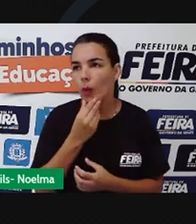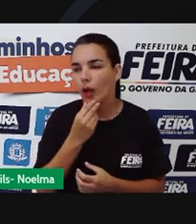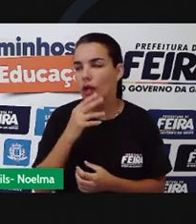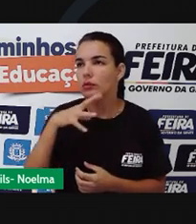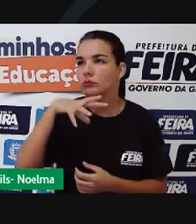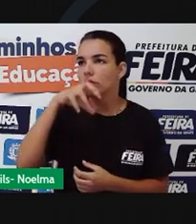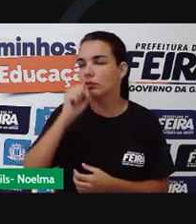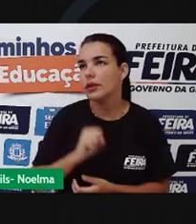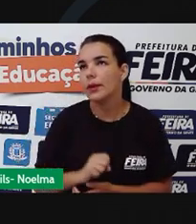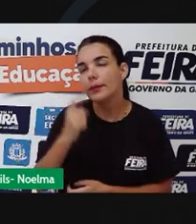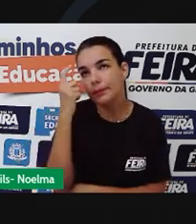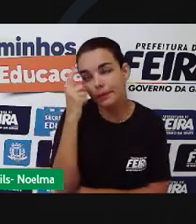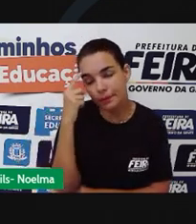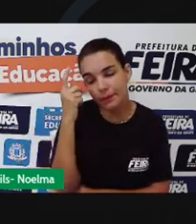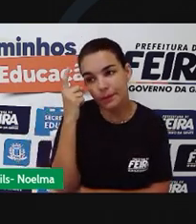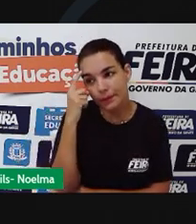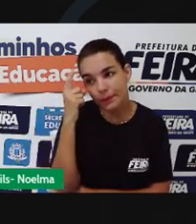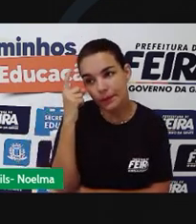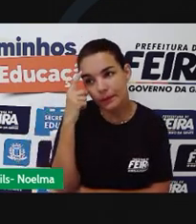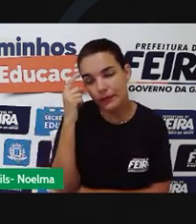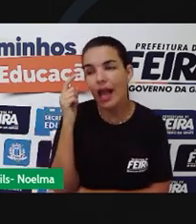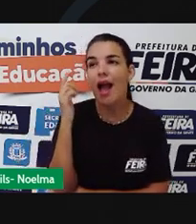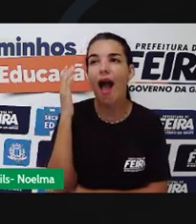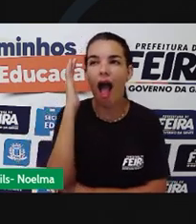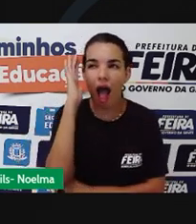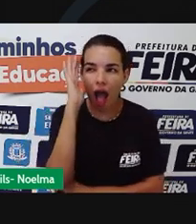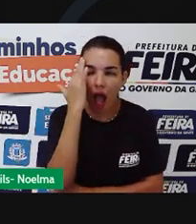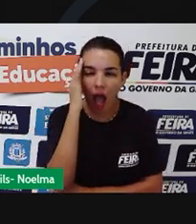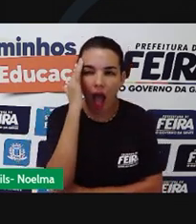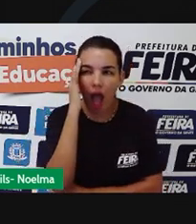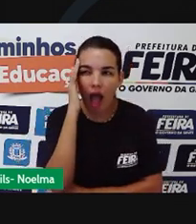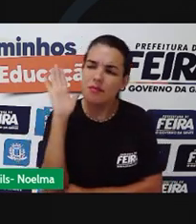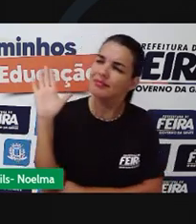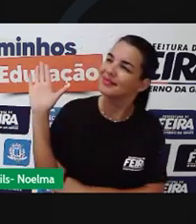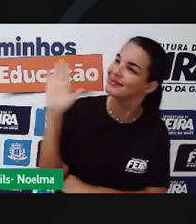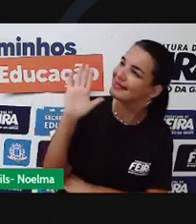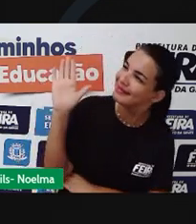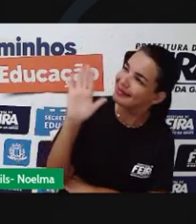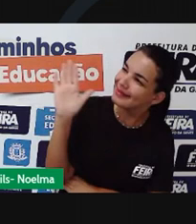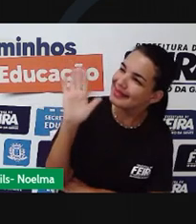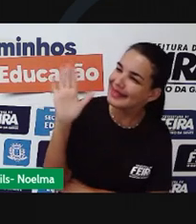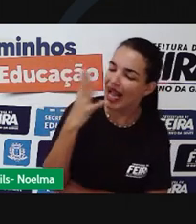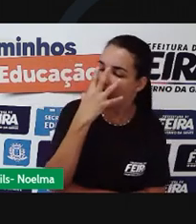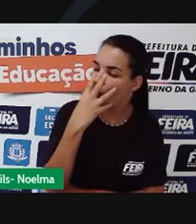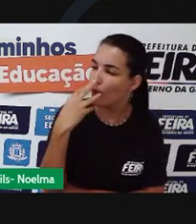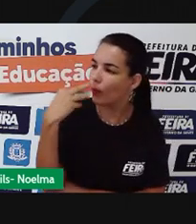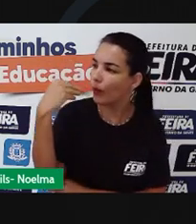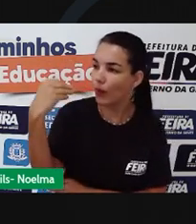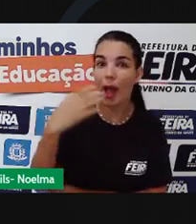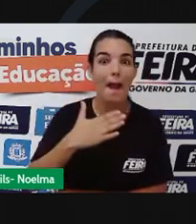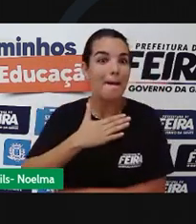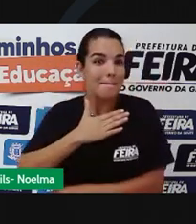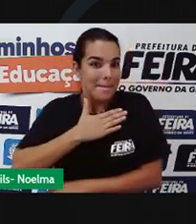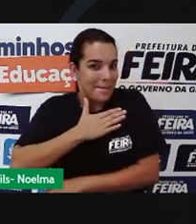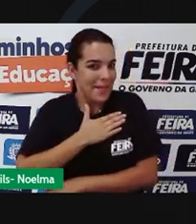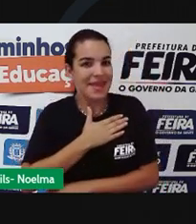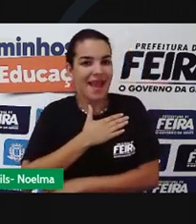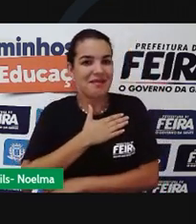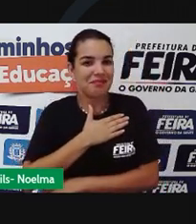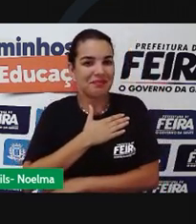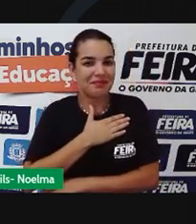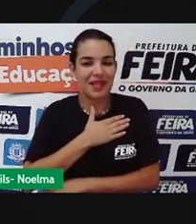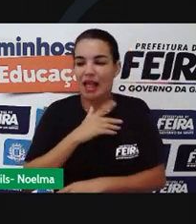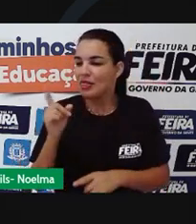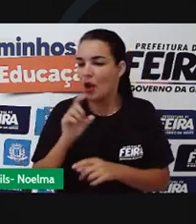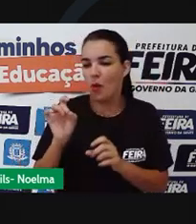pensou, e entendeu. Se despediu agora da sua raposa, porque ela não era uma raposa qualquer.